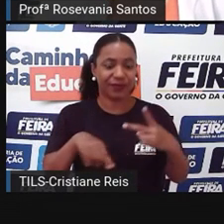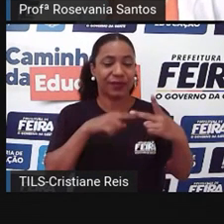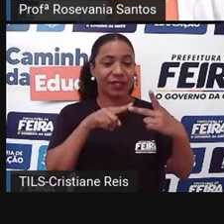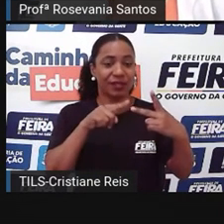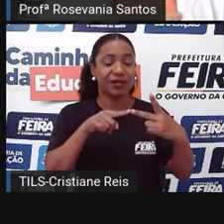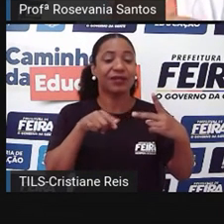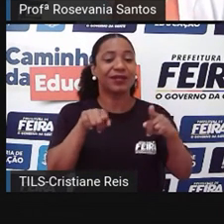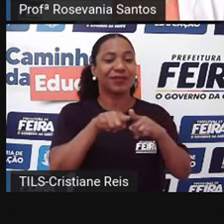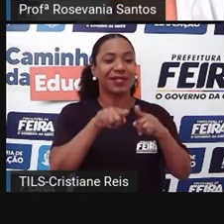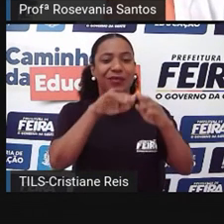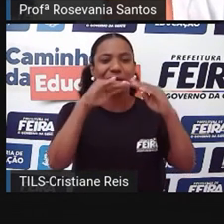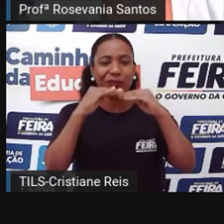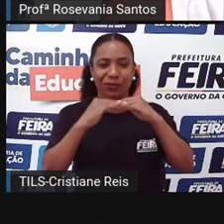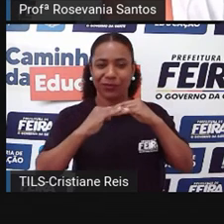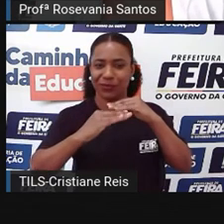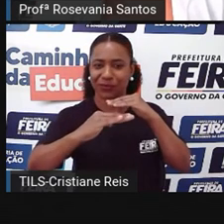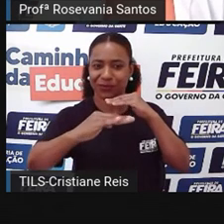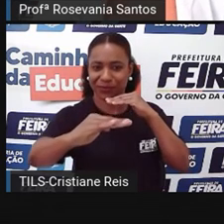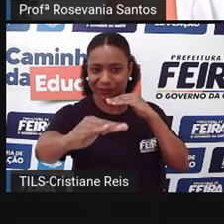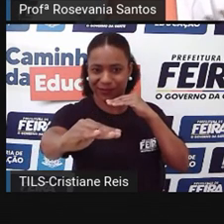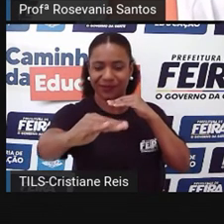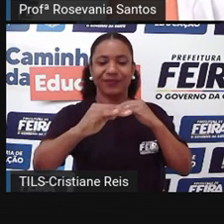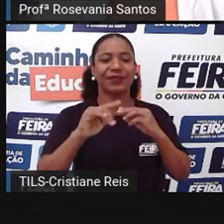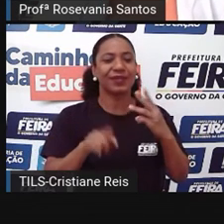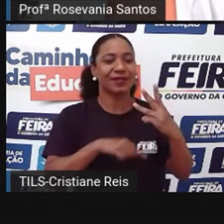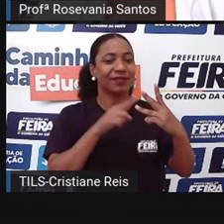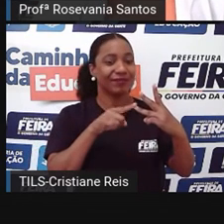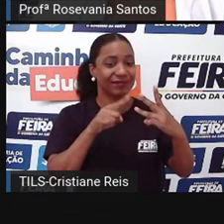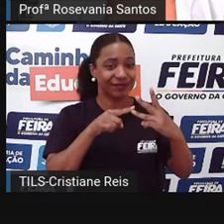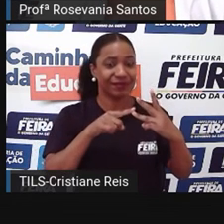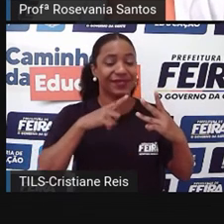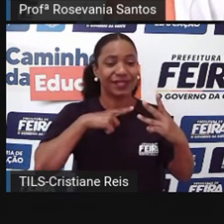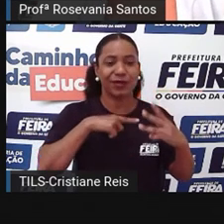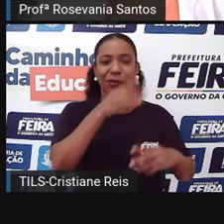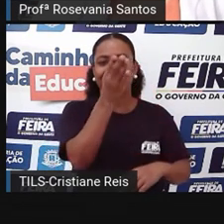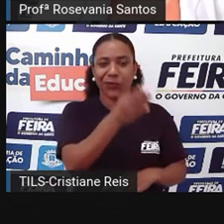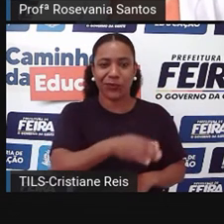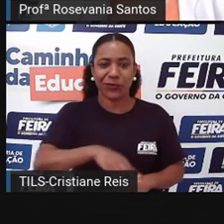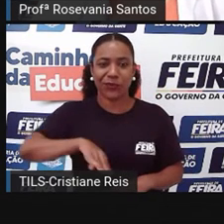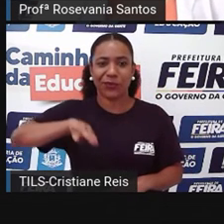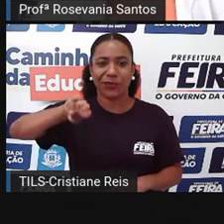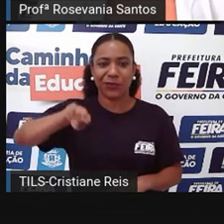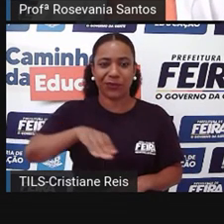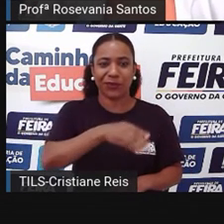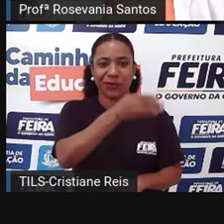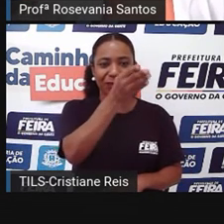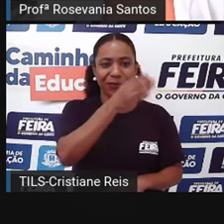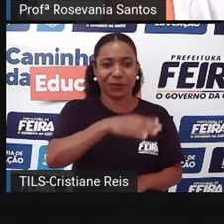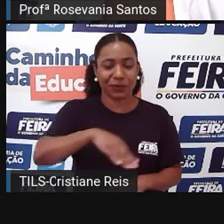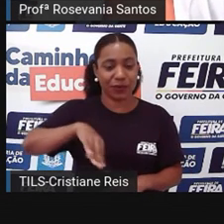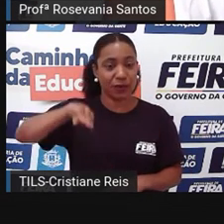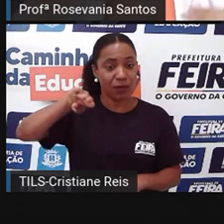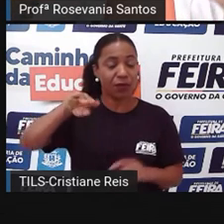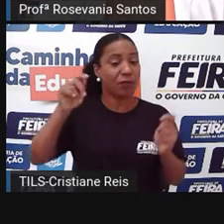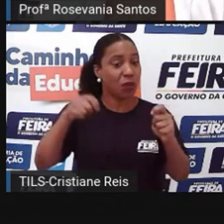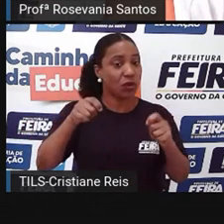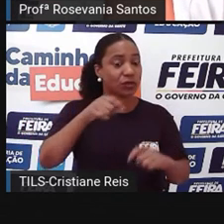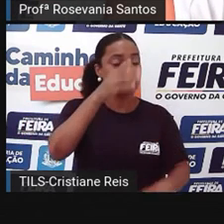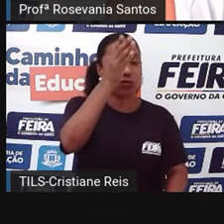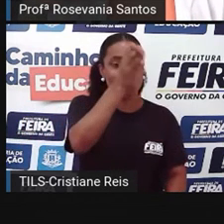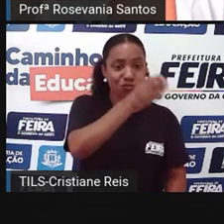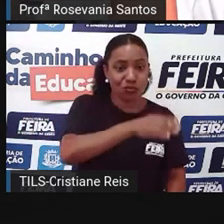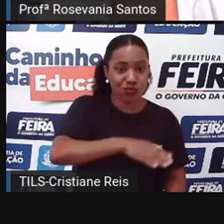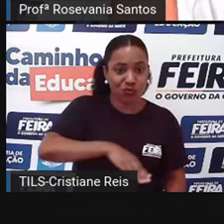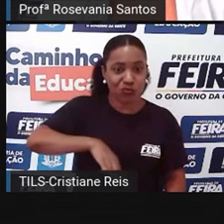temos as planícies, que são as áreas planas, e nós temos as áreas de depressão, que podem ser depressões relativas, se elas forem